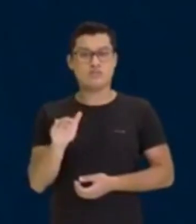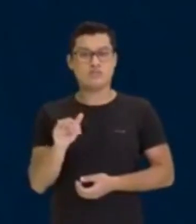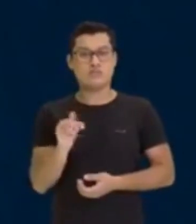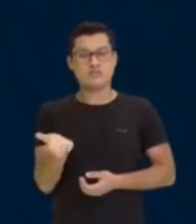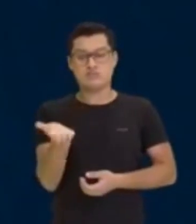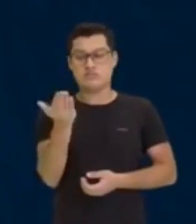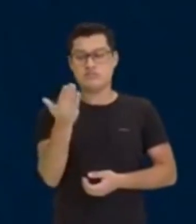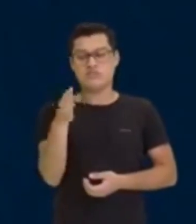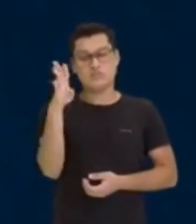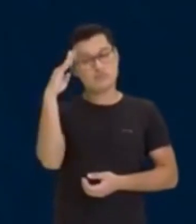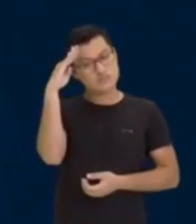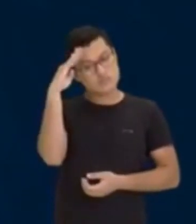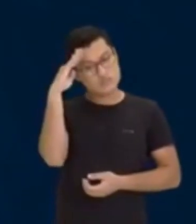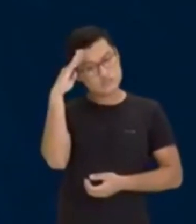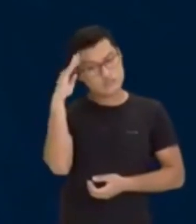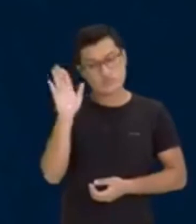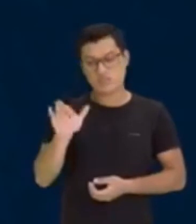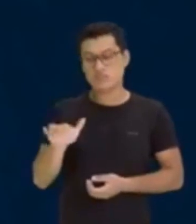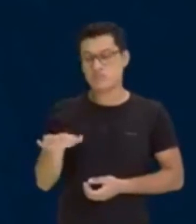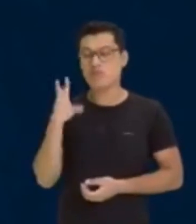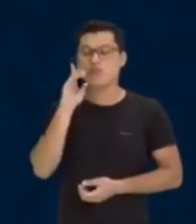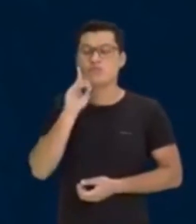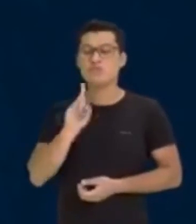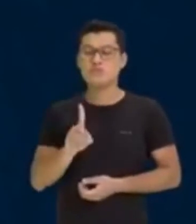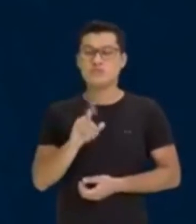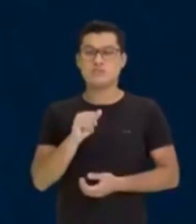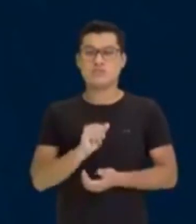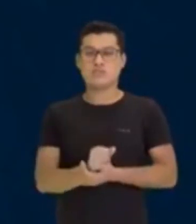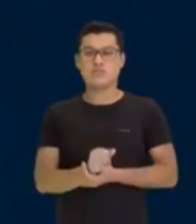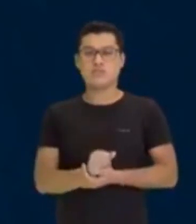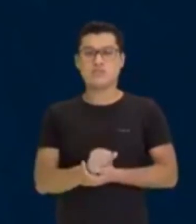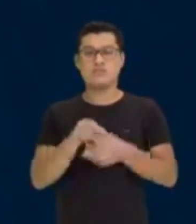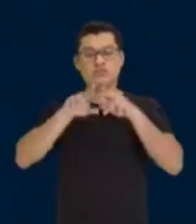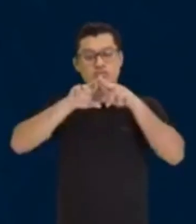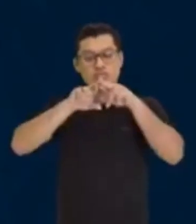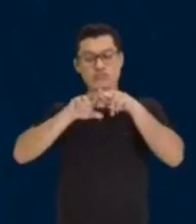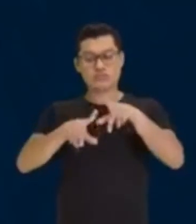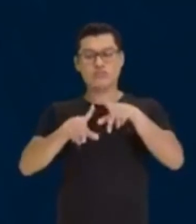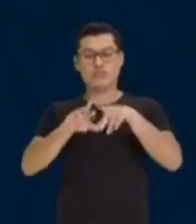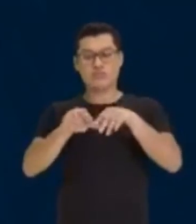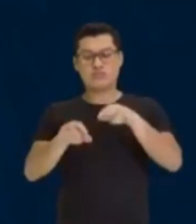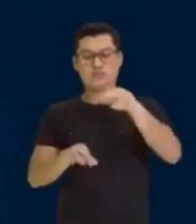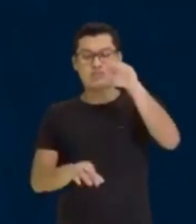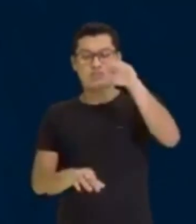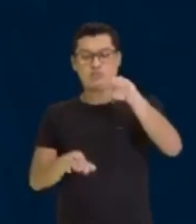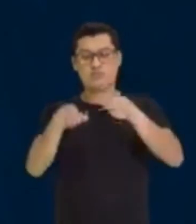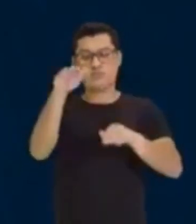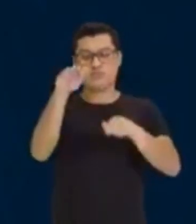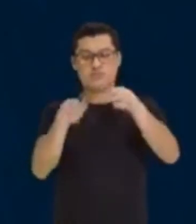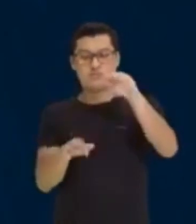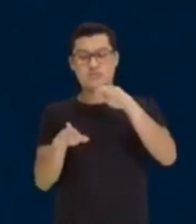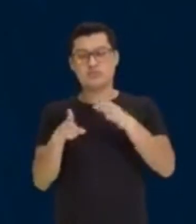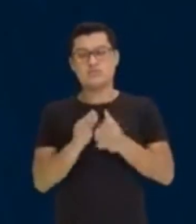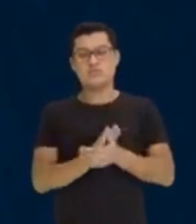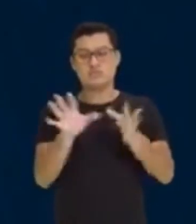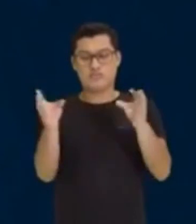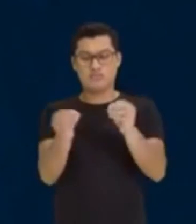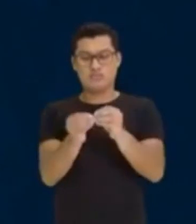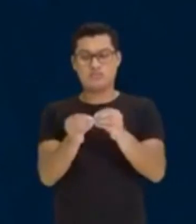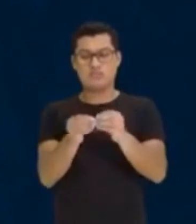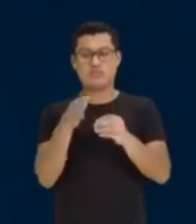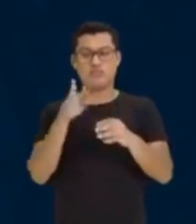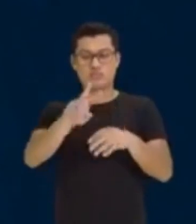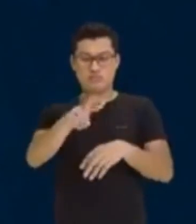Aumentou o número de soldados, diminuiu o número de dias. As setinhas têm que estar em posições contrárias. Resumindo, são inversamente